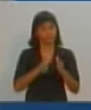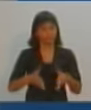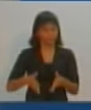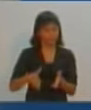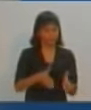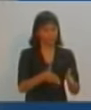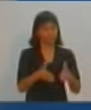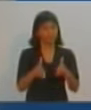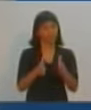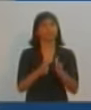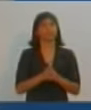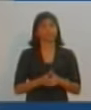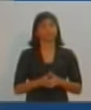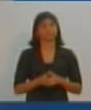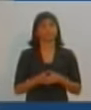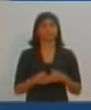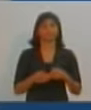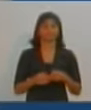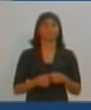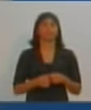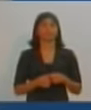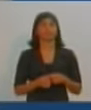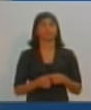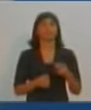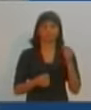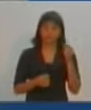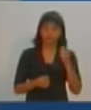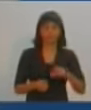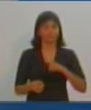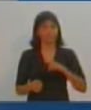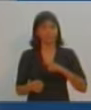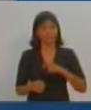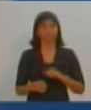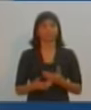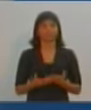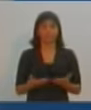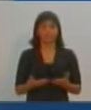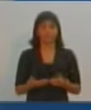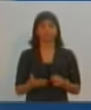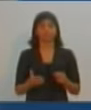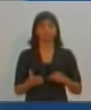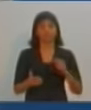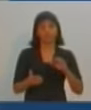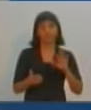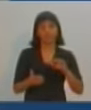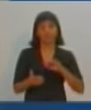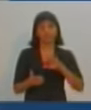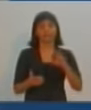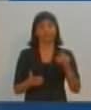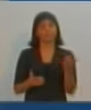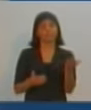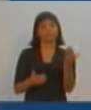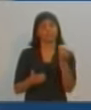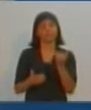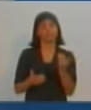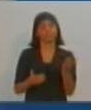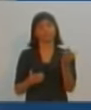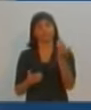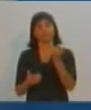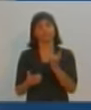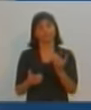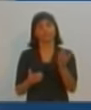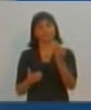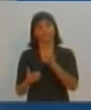distrito industrial, vai até o Maremança. Dinheiro tem. Basta a gente ir atrás. E o professor Donizete vai